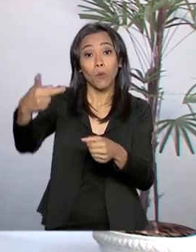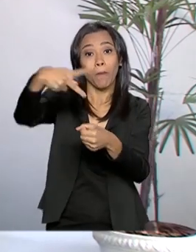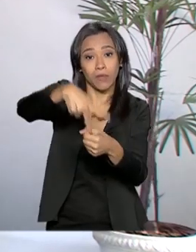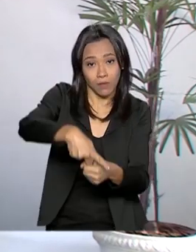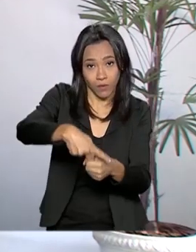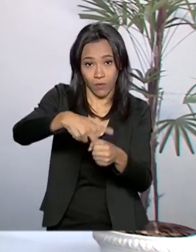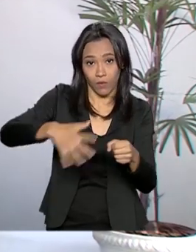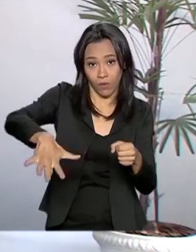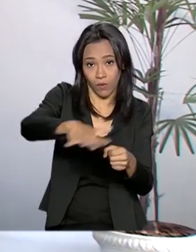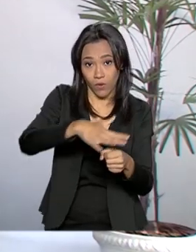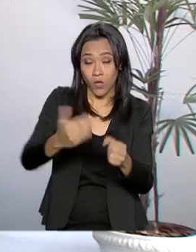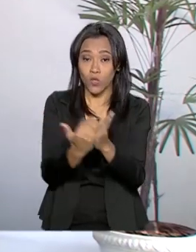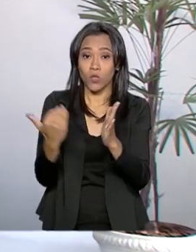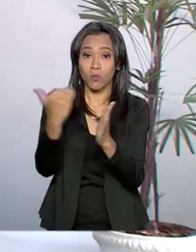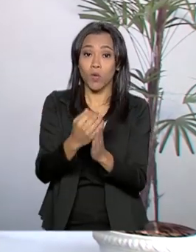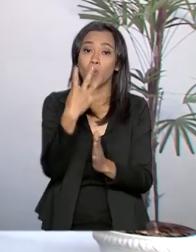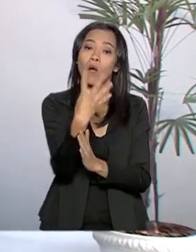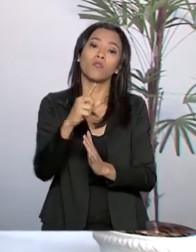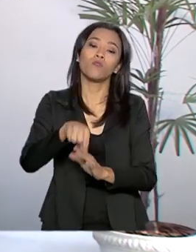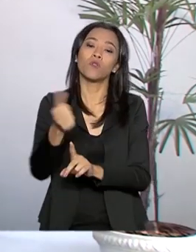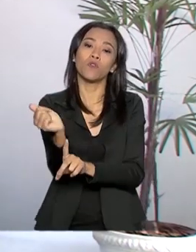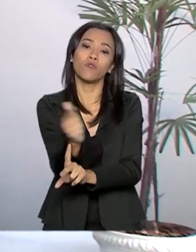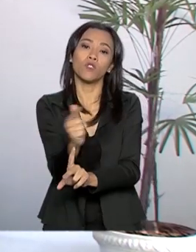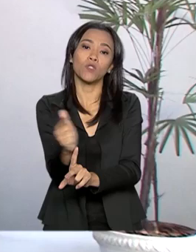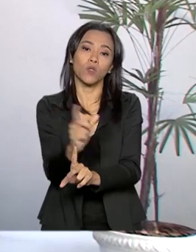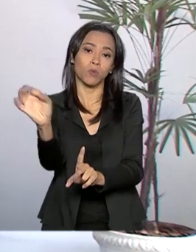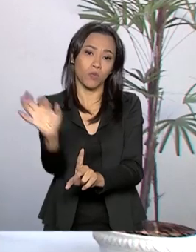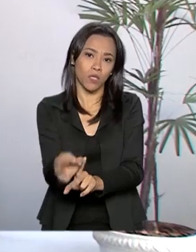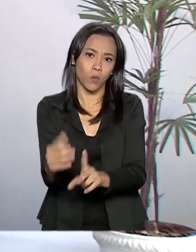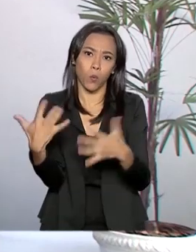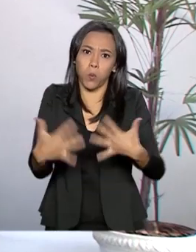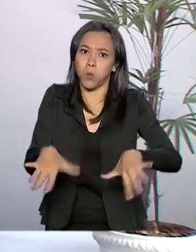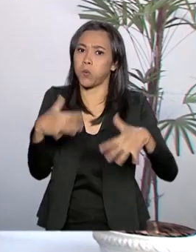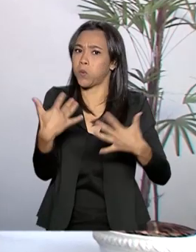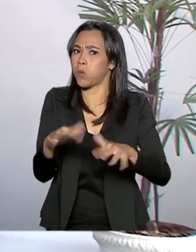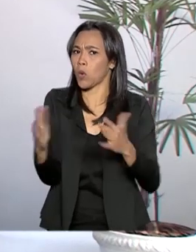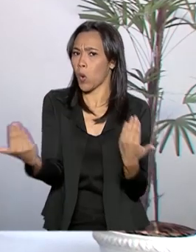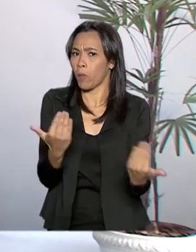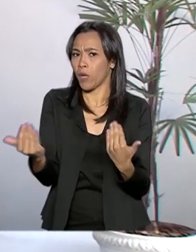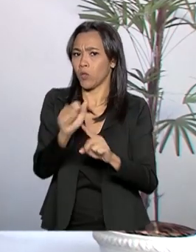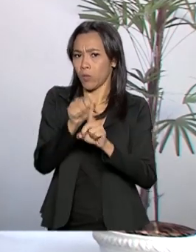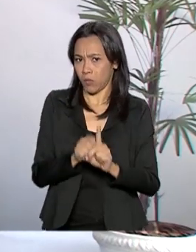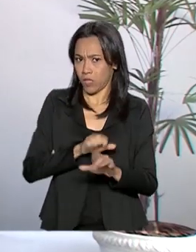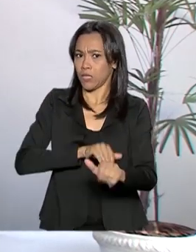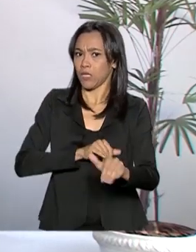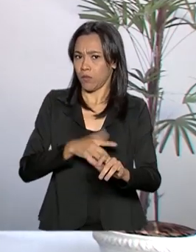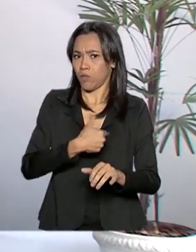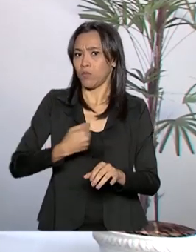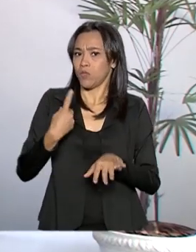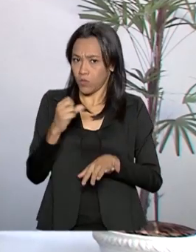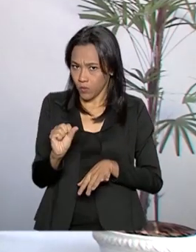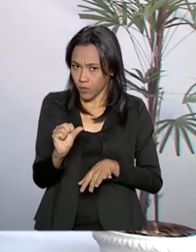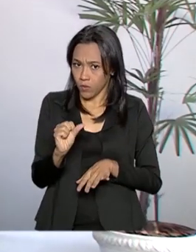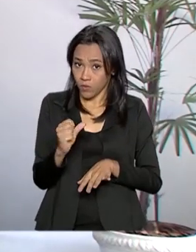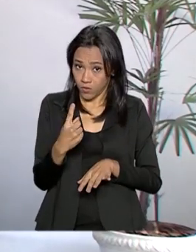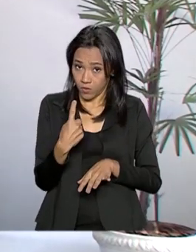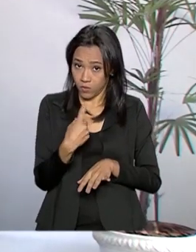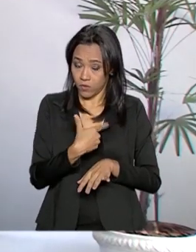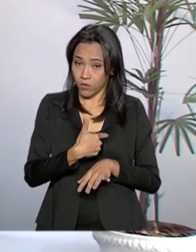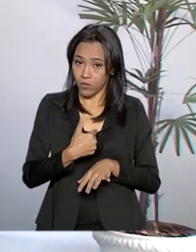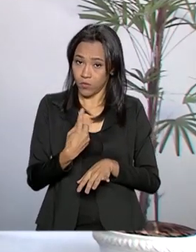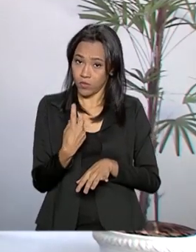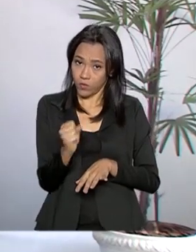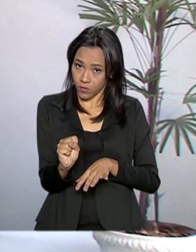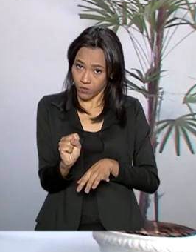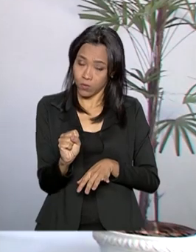subiram 4,22%, a maior alta desde setembro de 2018. Essas atividades estão